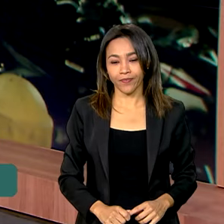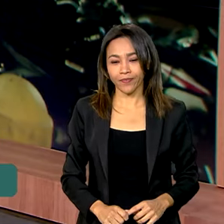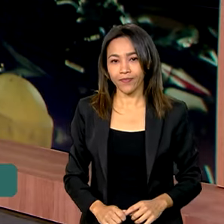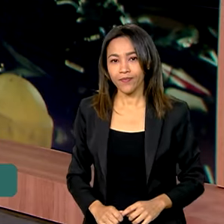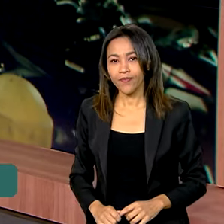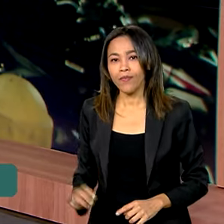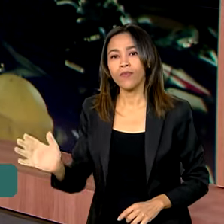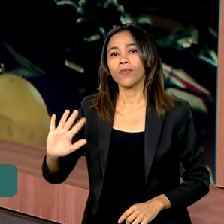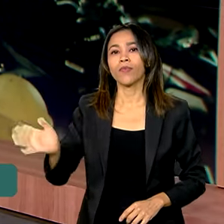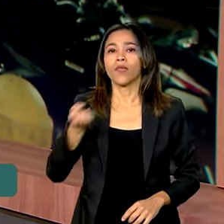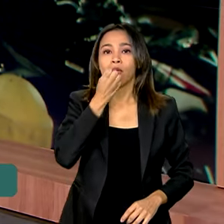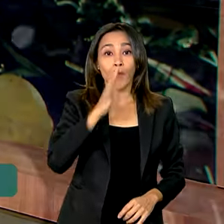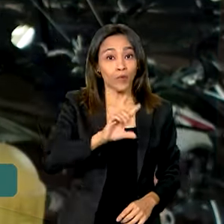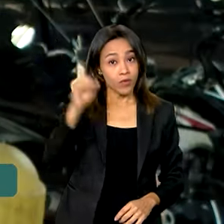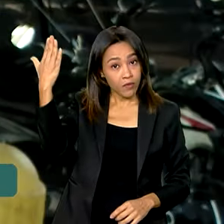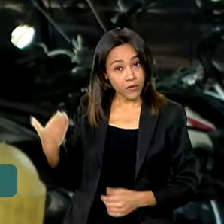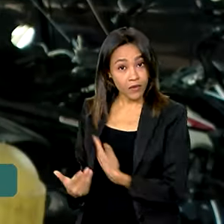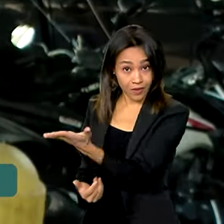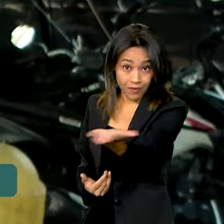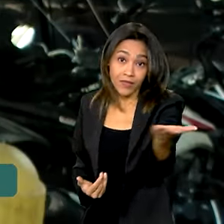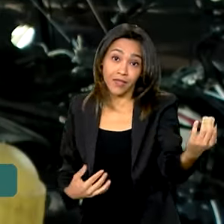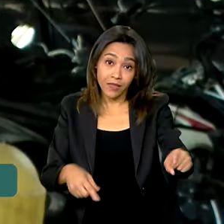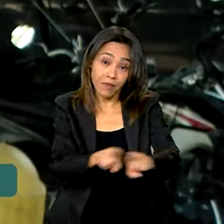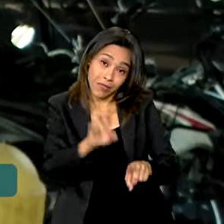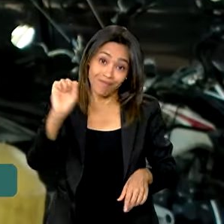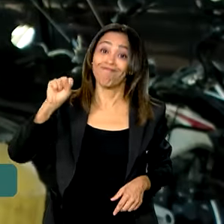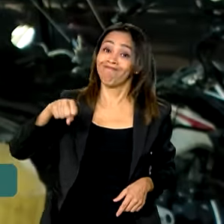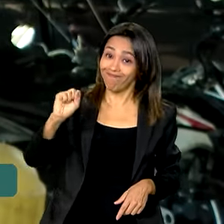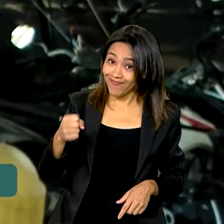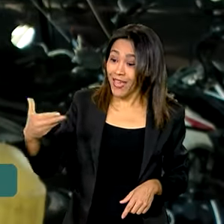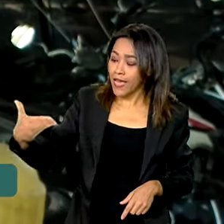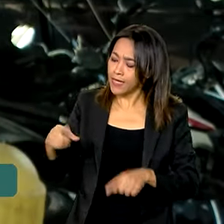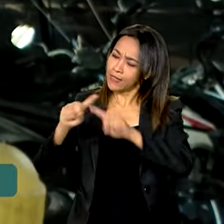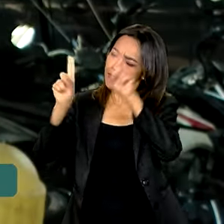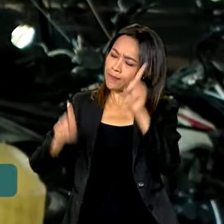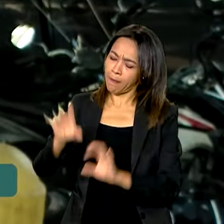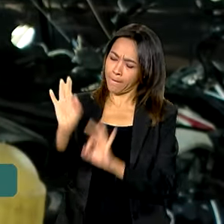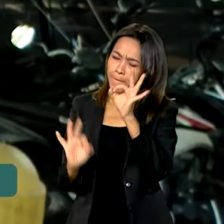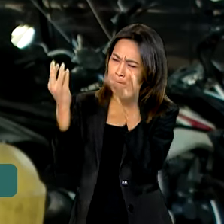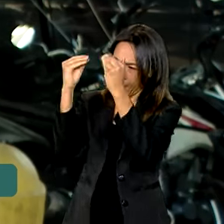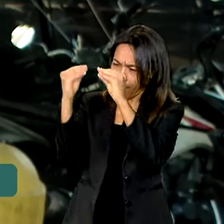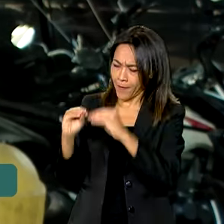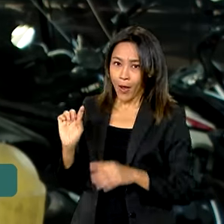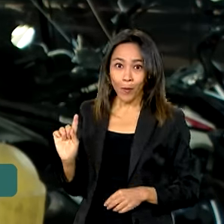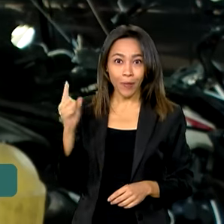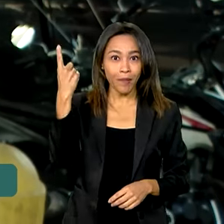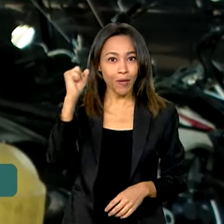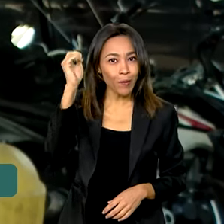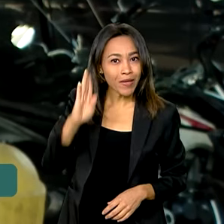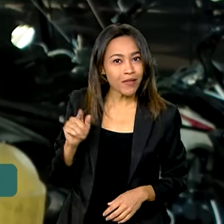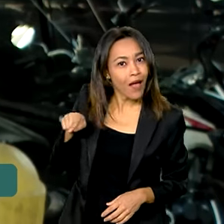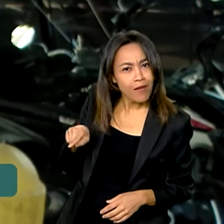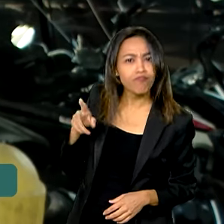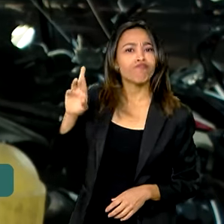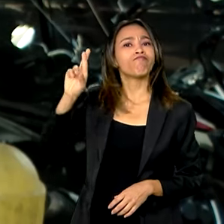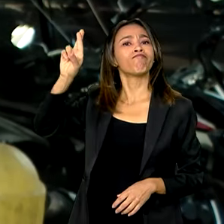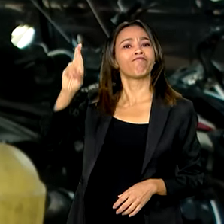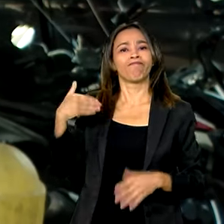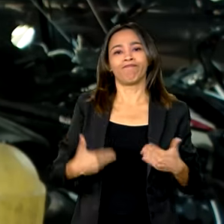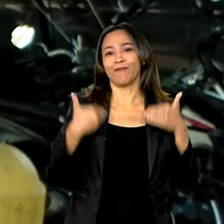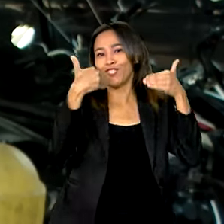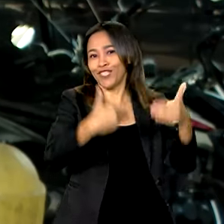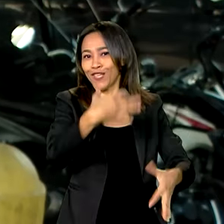Oi, Natália. Bom dia para você. Bom dia a todos. Sim, este plano de ação é o primeiro no Brasil e foi desenvolvido pelo